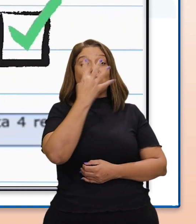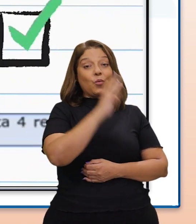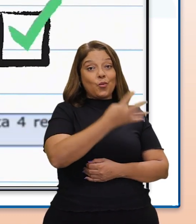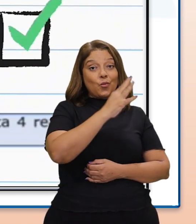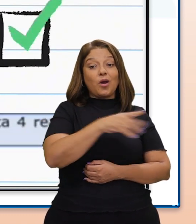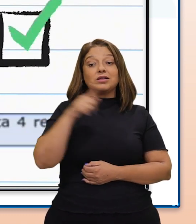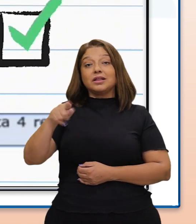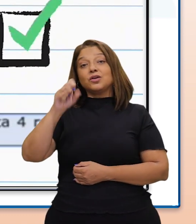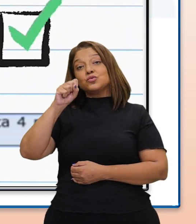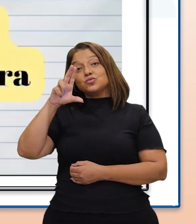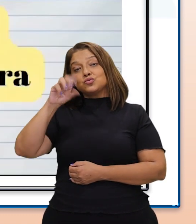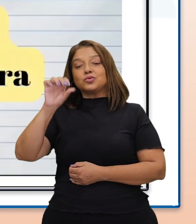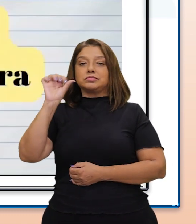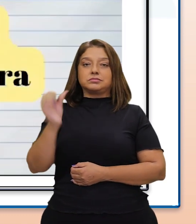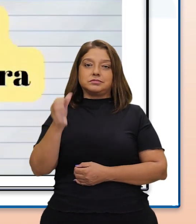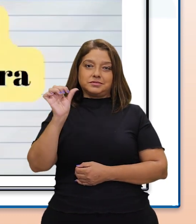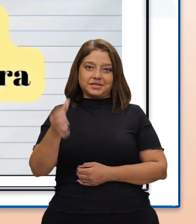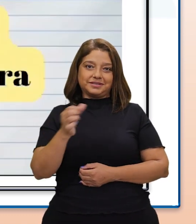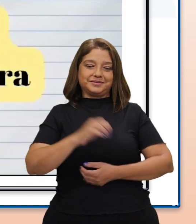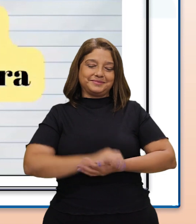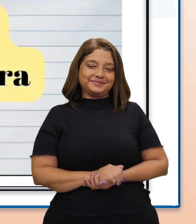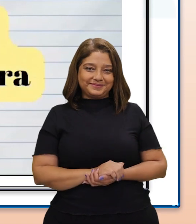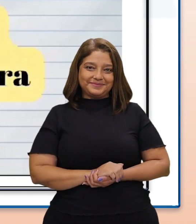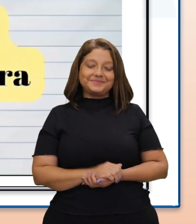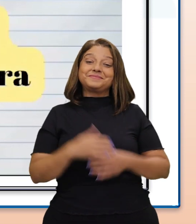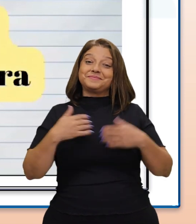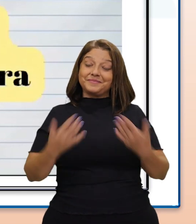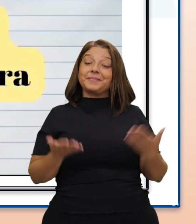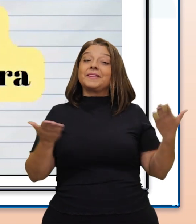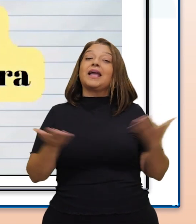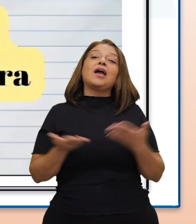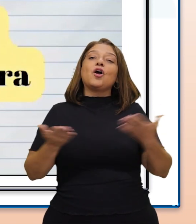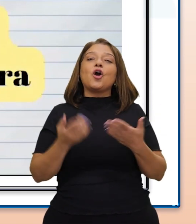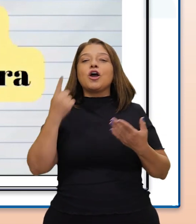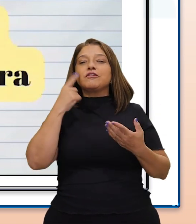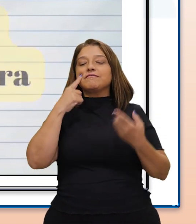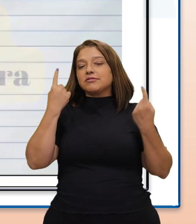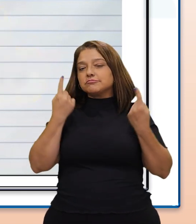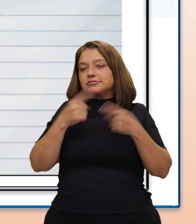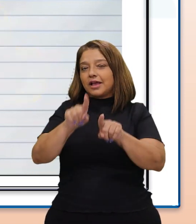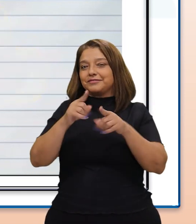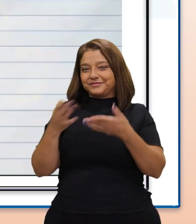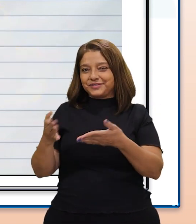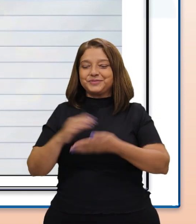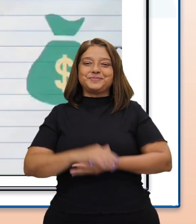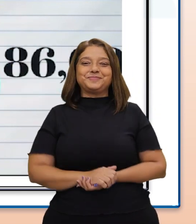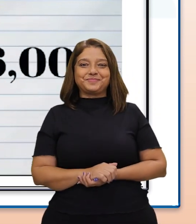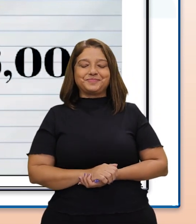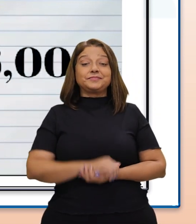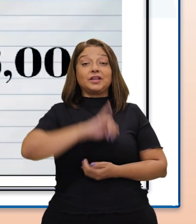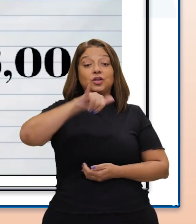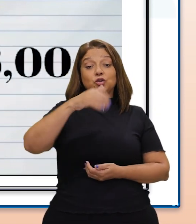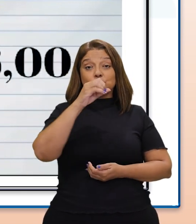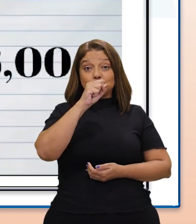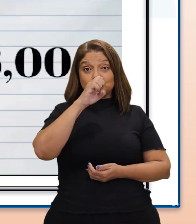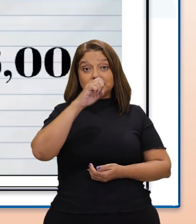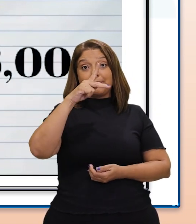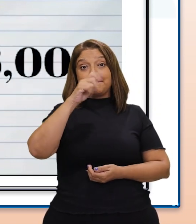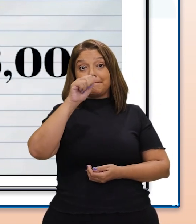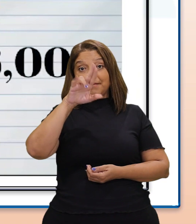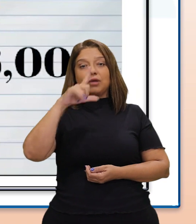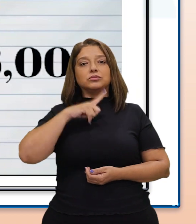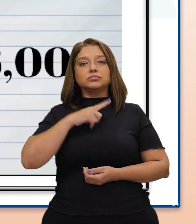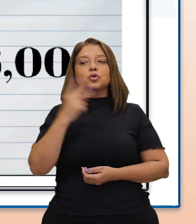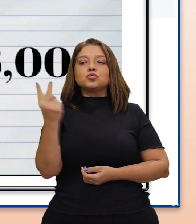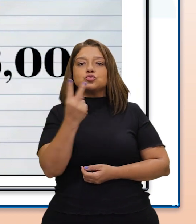cada suco custa 6 reais. Agora, vamos para o desafio. José e Paulo têm juntos